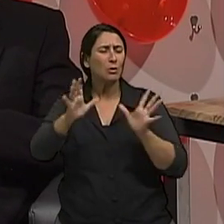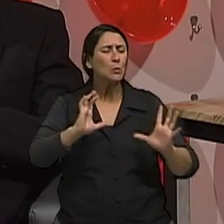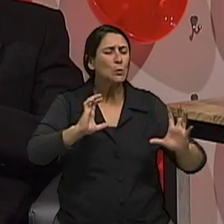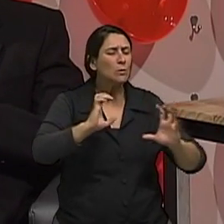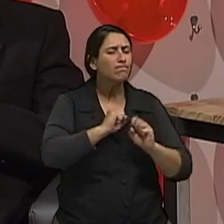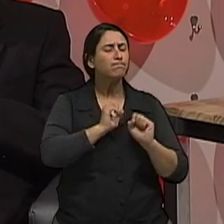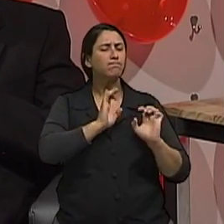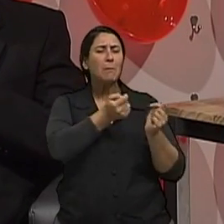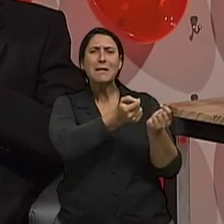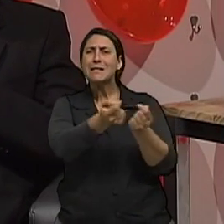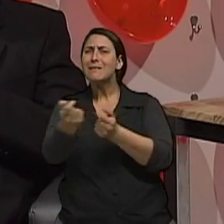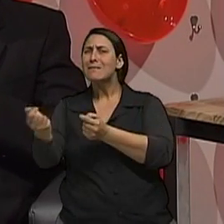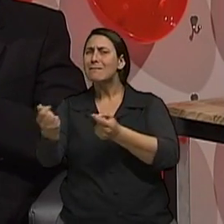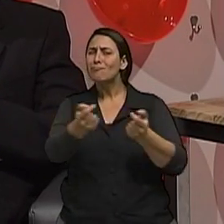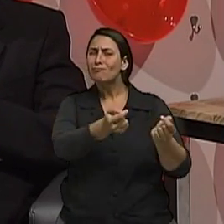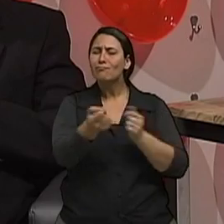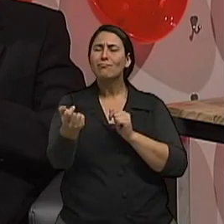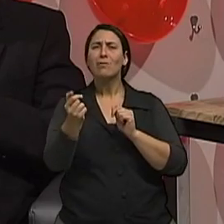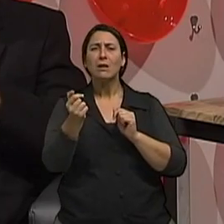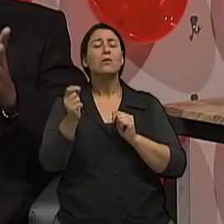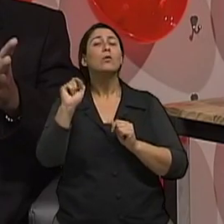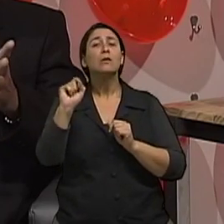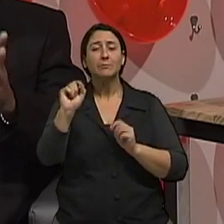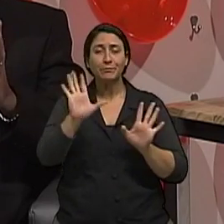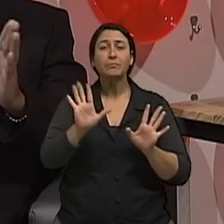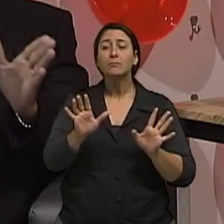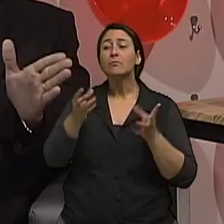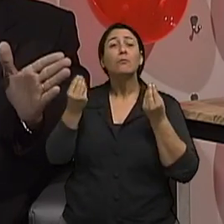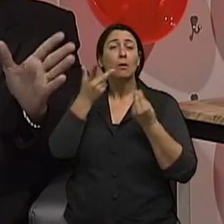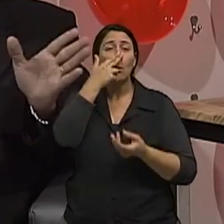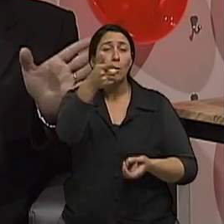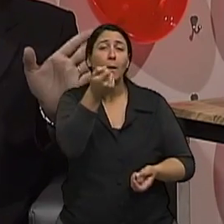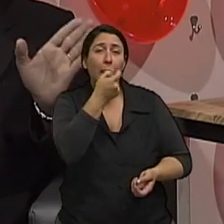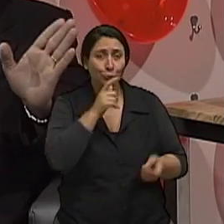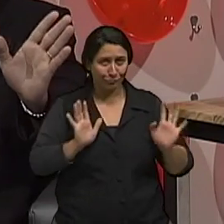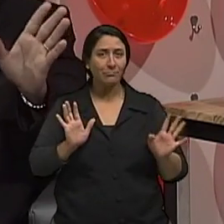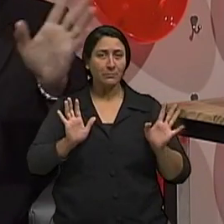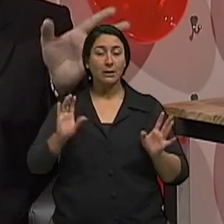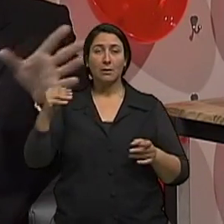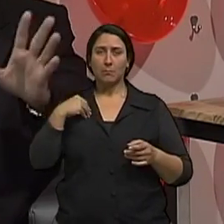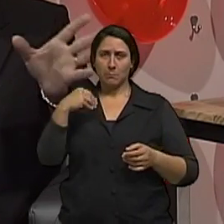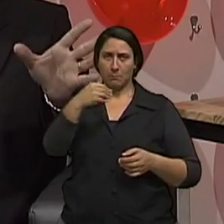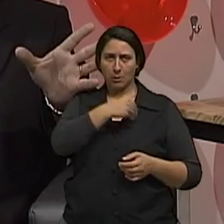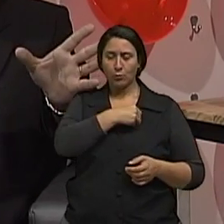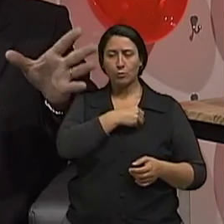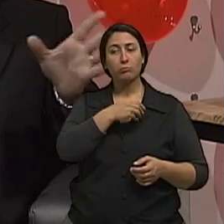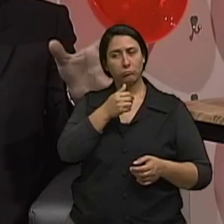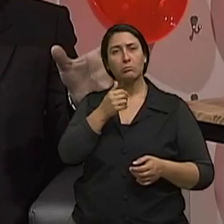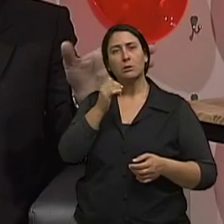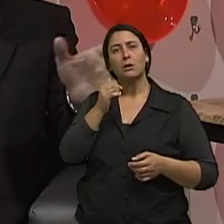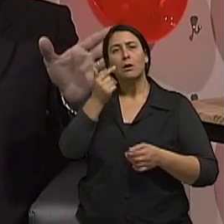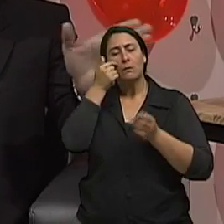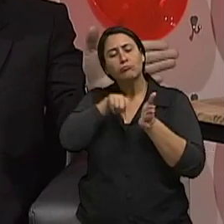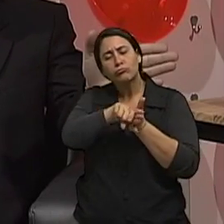semelhantes. Mas qual seria o cenário ideal? Como se faz para remédio? Os médicos alocam aleatoriamente, os